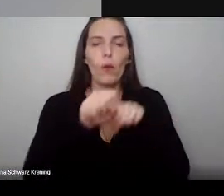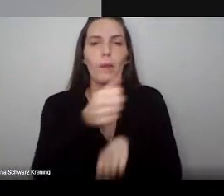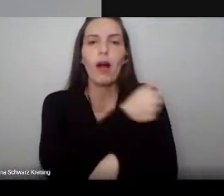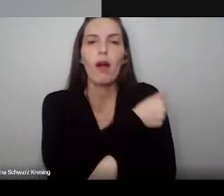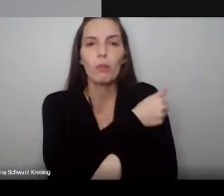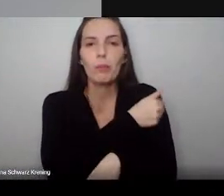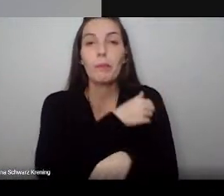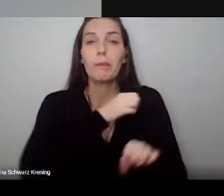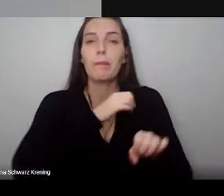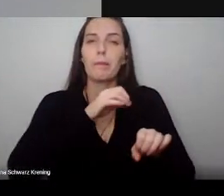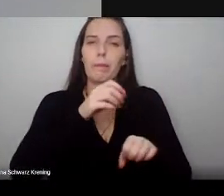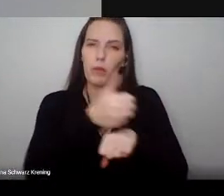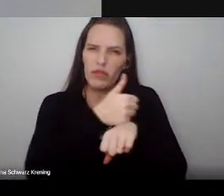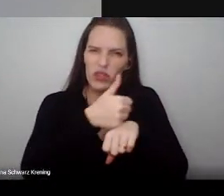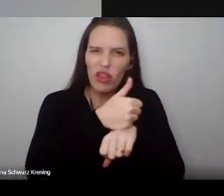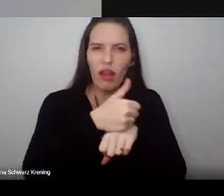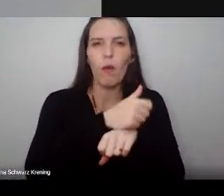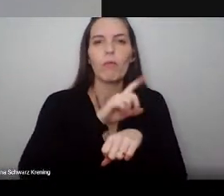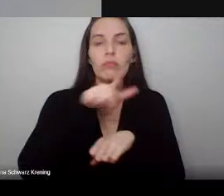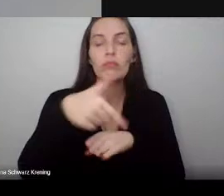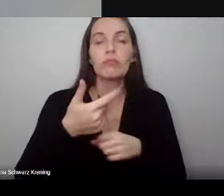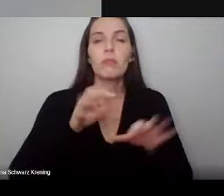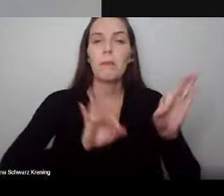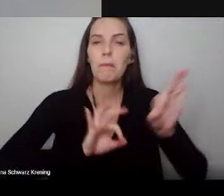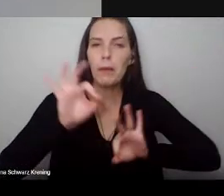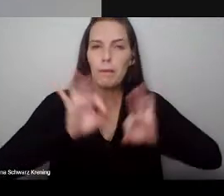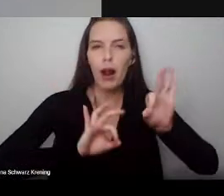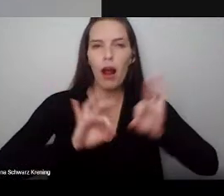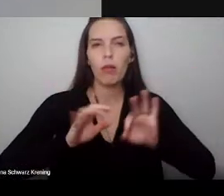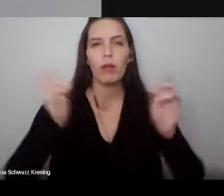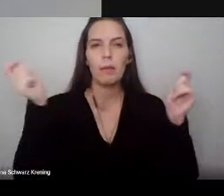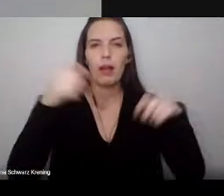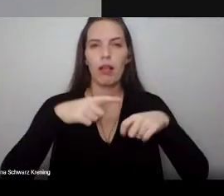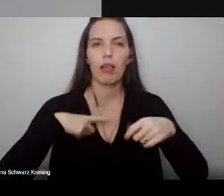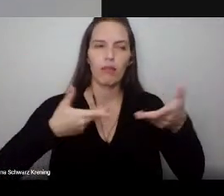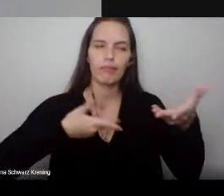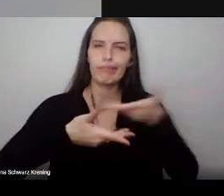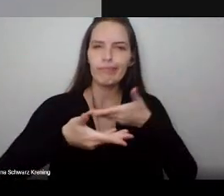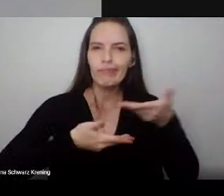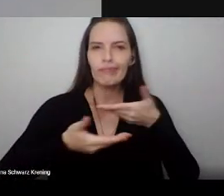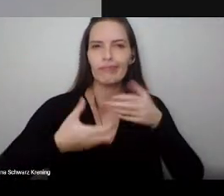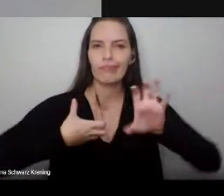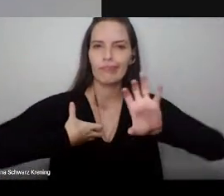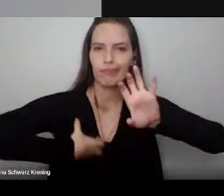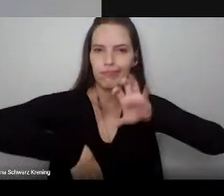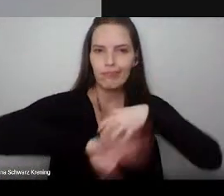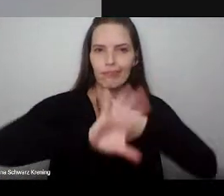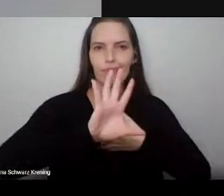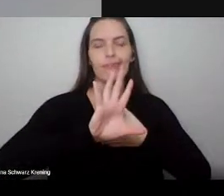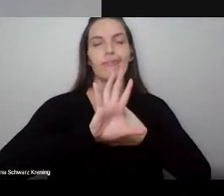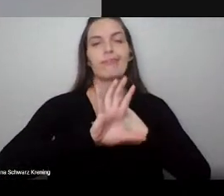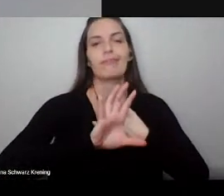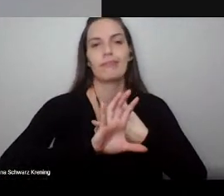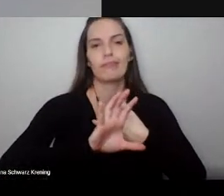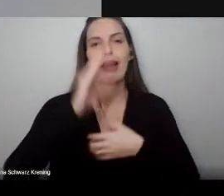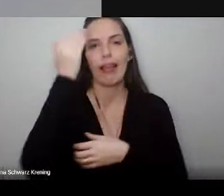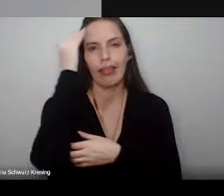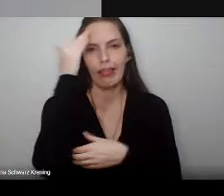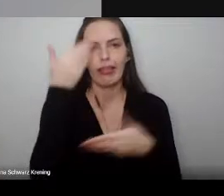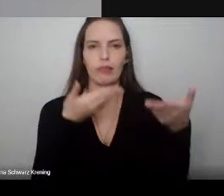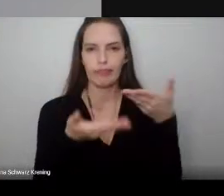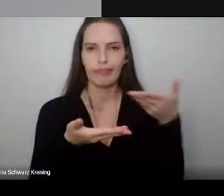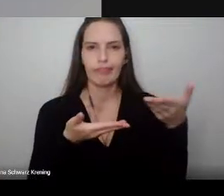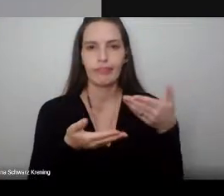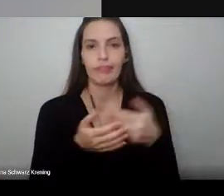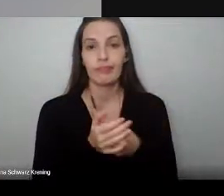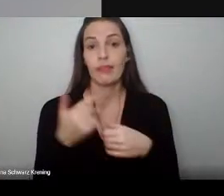mas acima de tudo, capaz de interagir, entender, se colocar no lugar do outro. Estou certa de que a Amanda é capaz de tudo